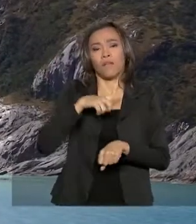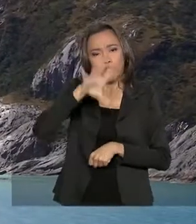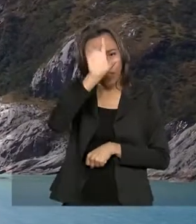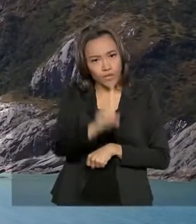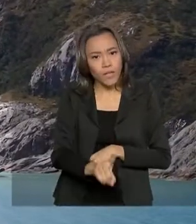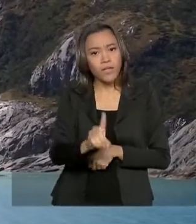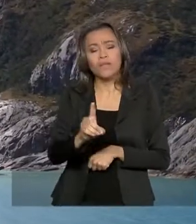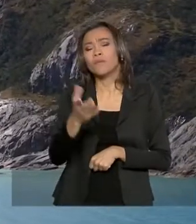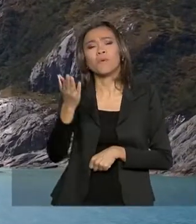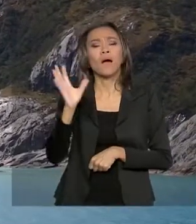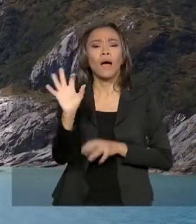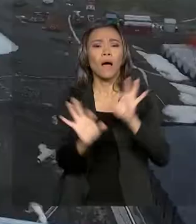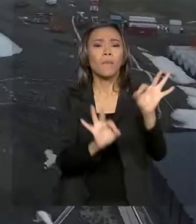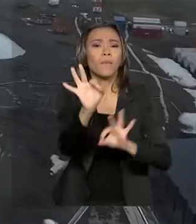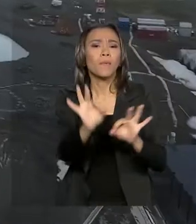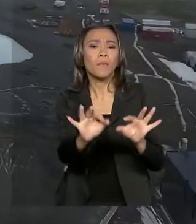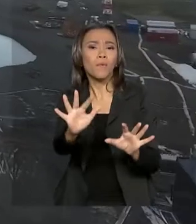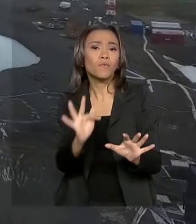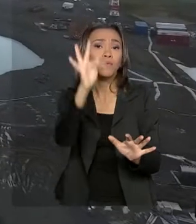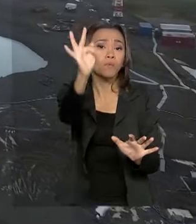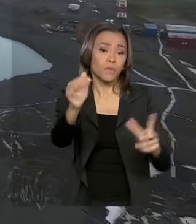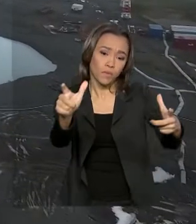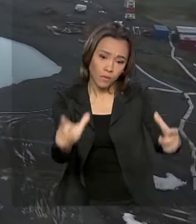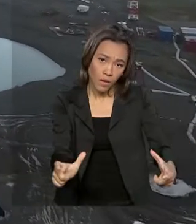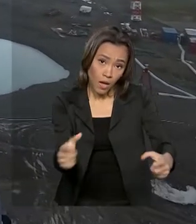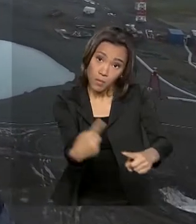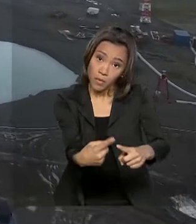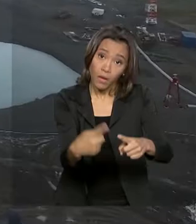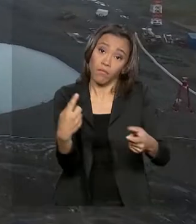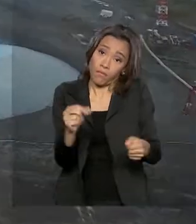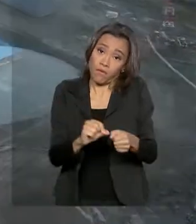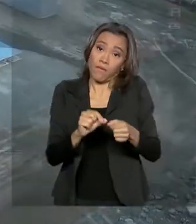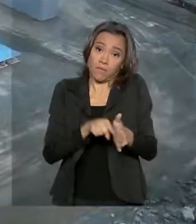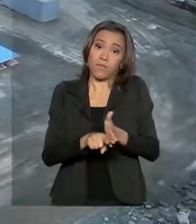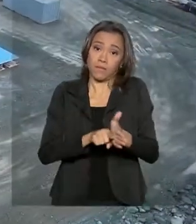14 milhões de quilômetros quadrados. Por quê? Porque faz pesquisa.